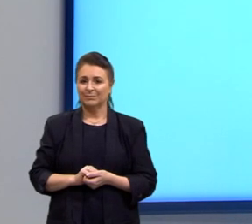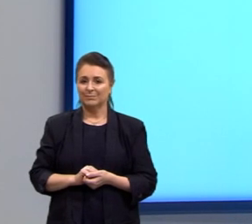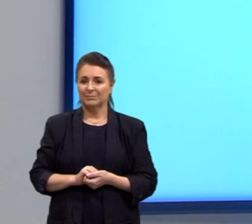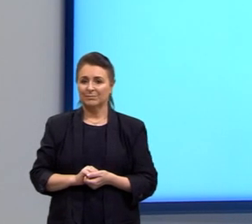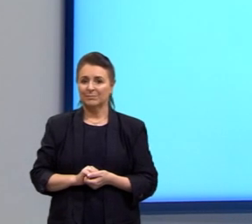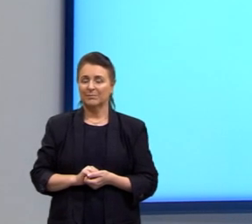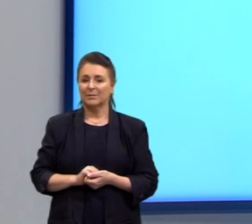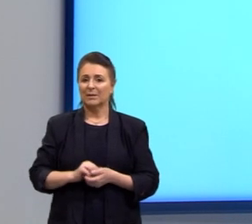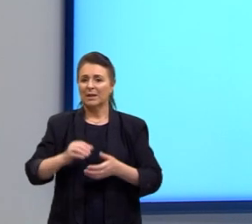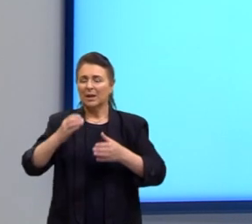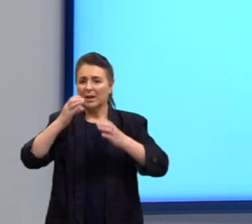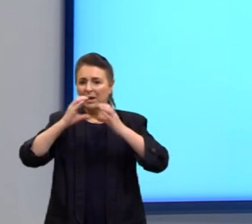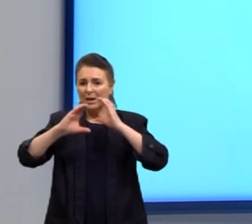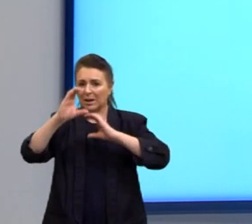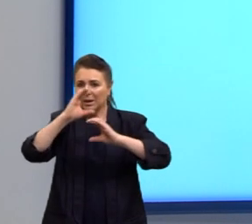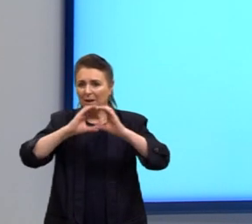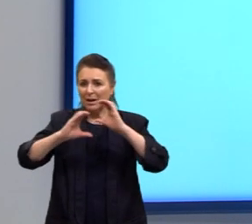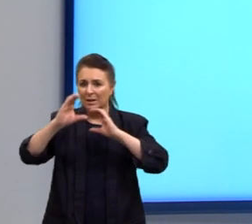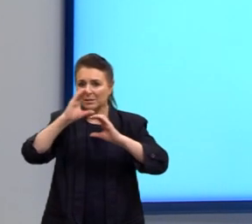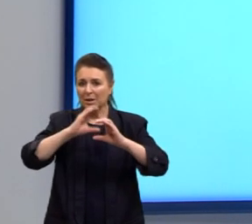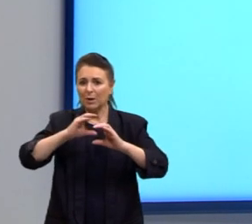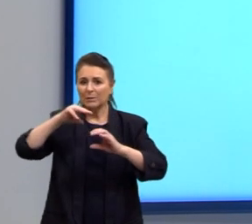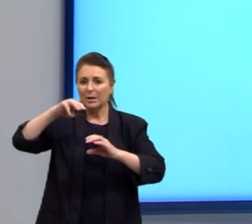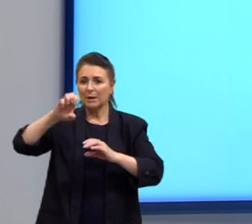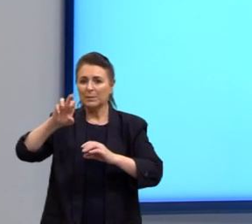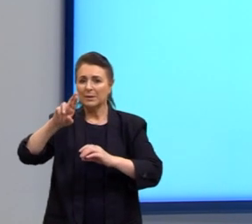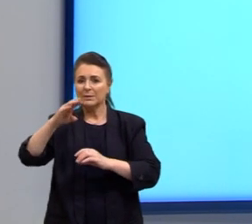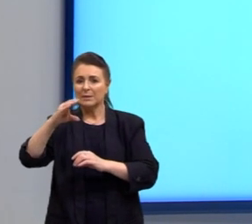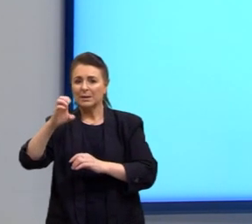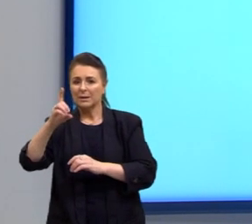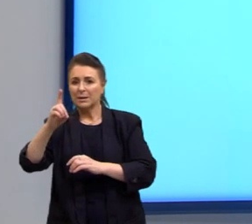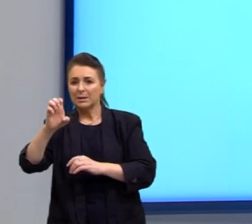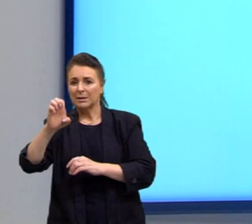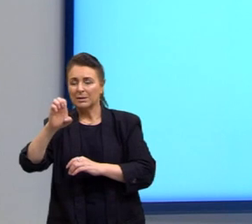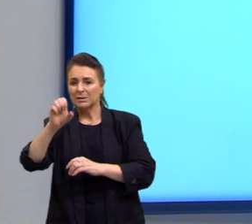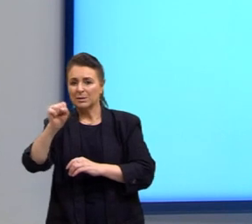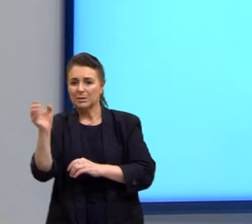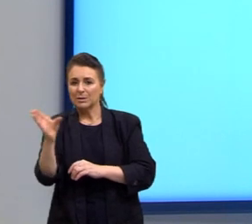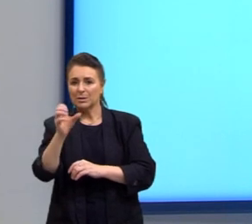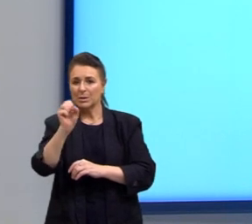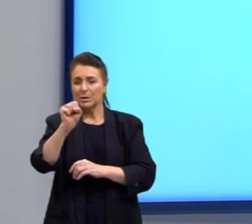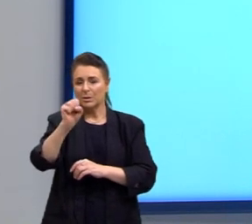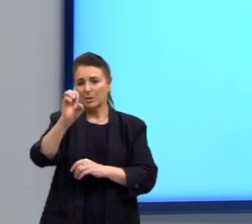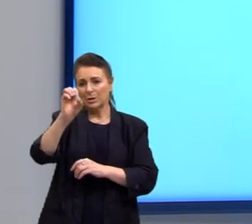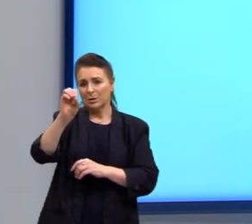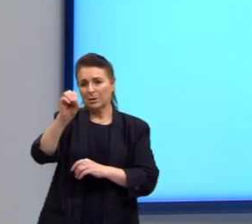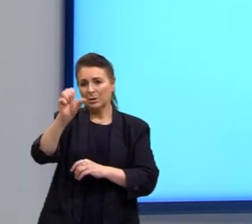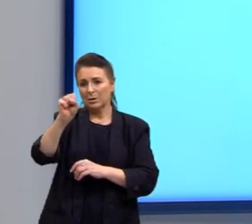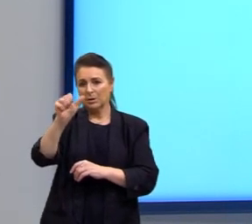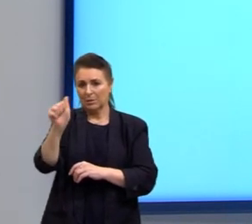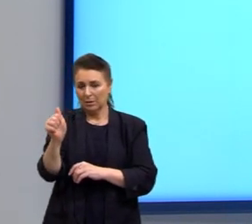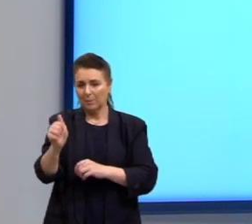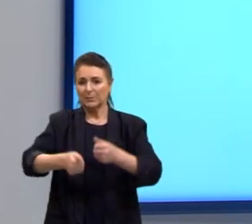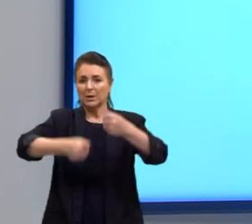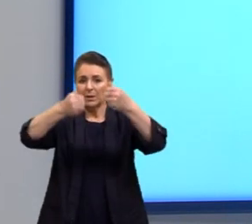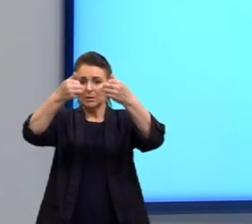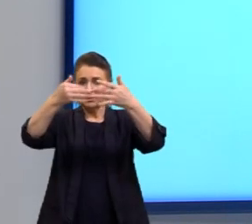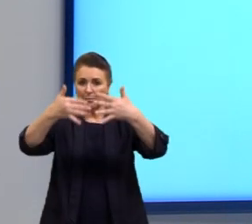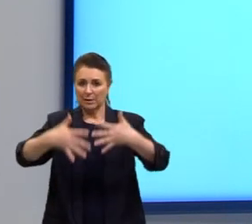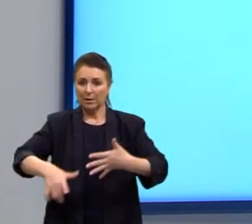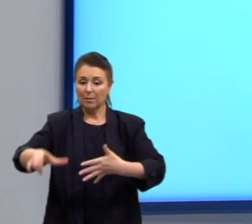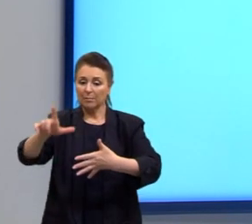Canção com todos de Mercedes Sousa esteve presente em 2016, fala da América Latina, durante